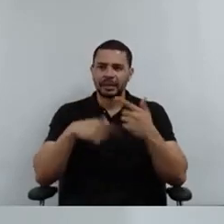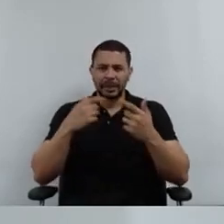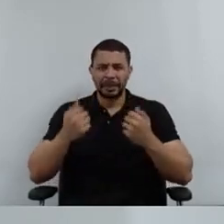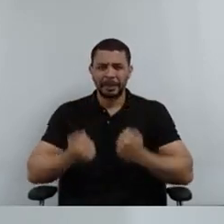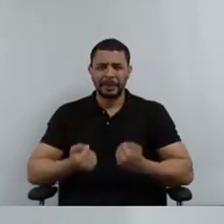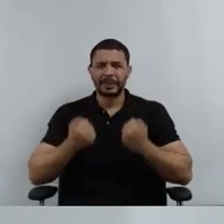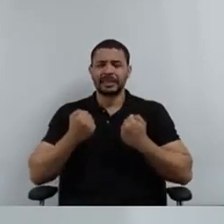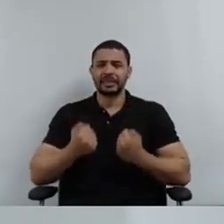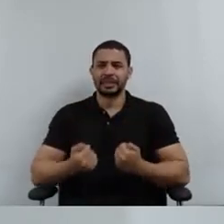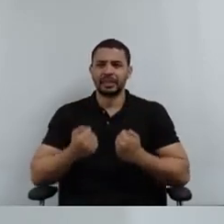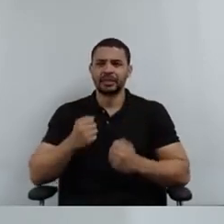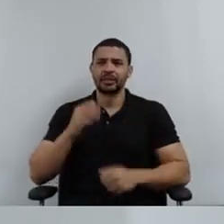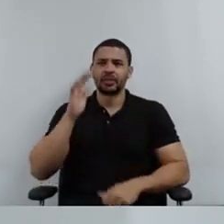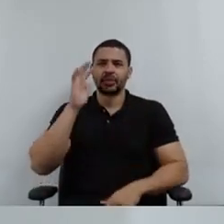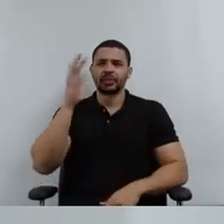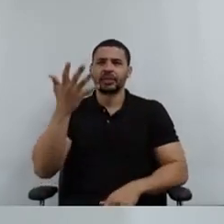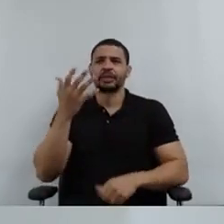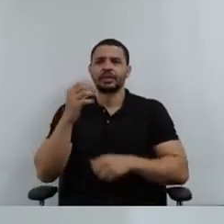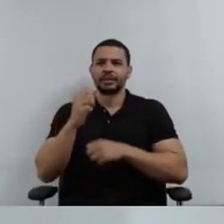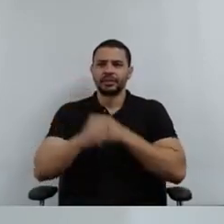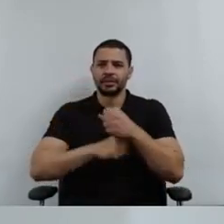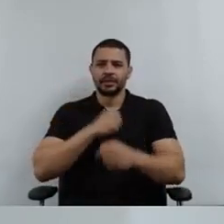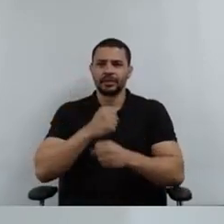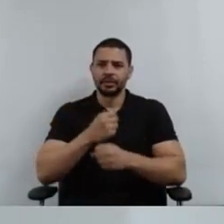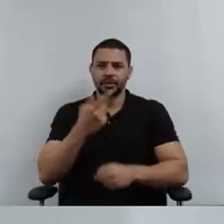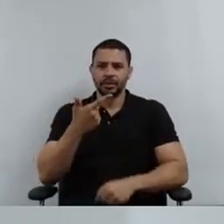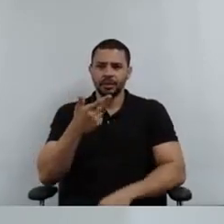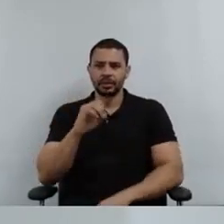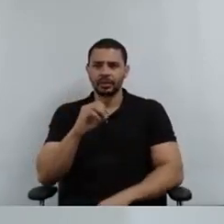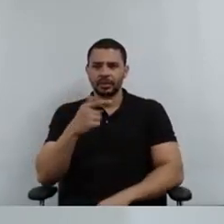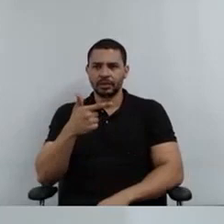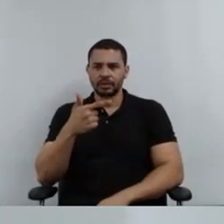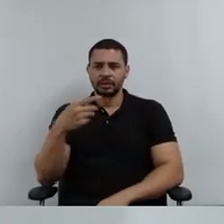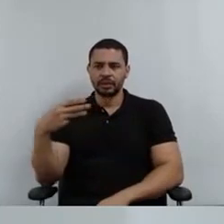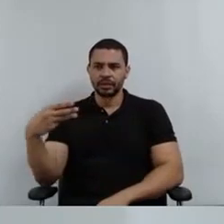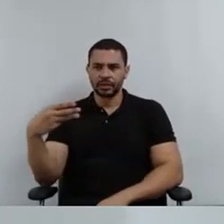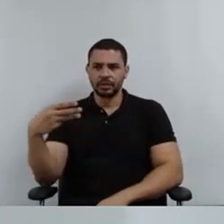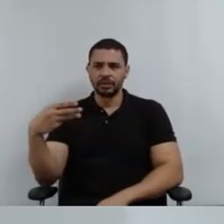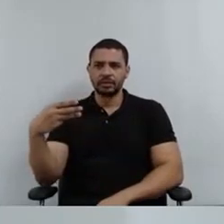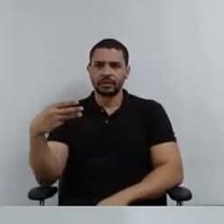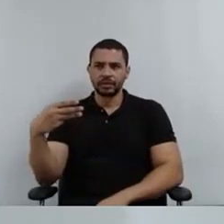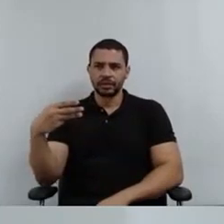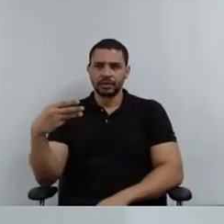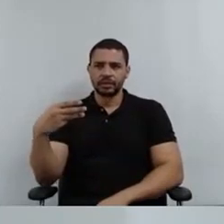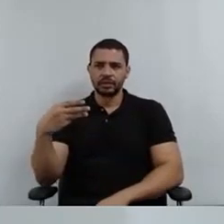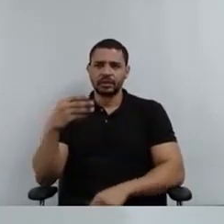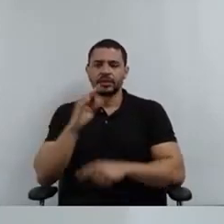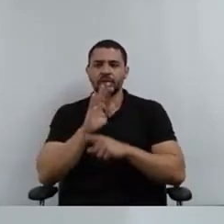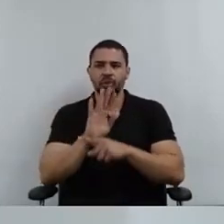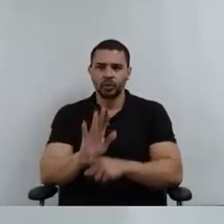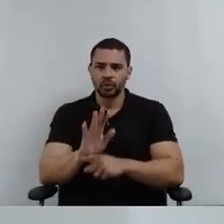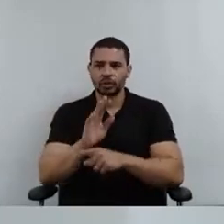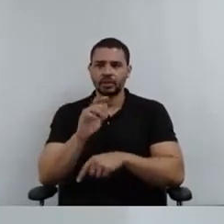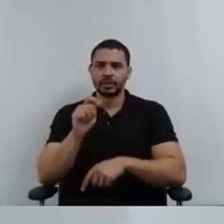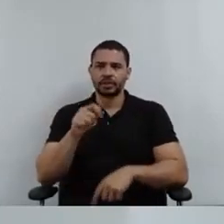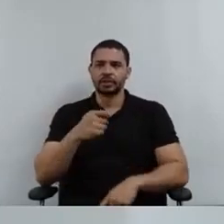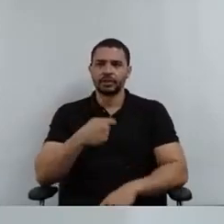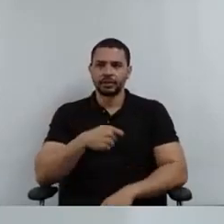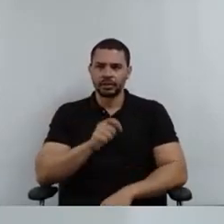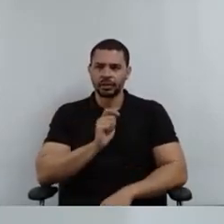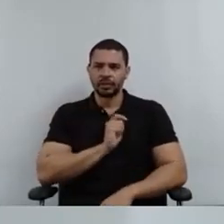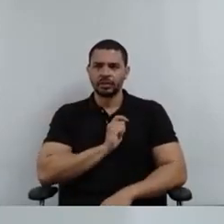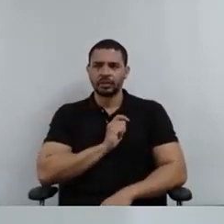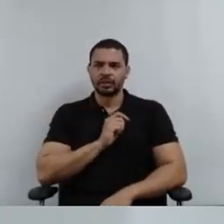ocorrida em 2023 mostrou-se tímida para os cargos de oficiais e agentes de defensoria, lembrando que